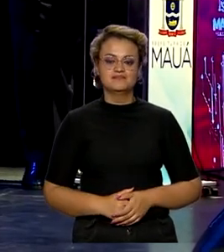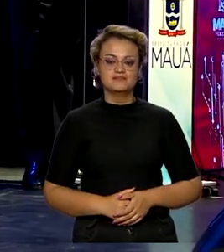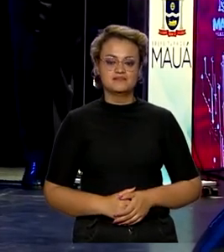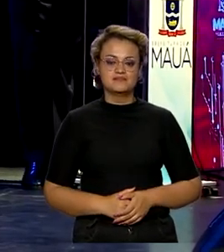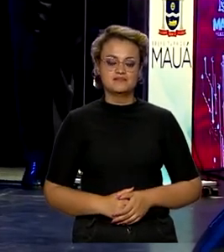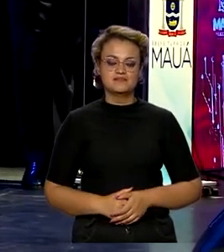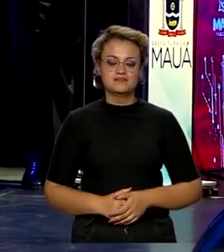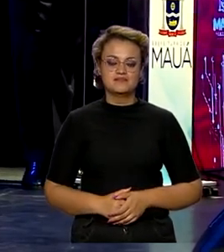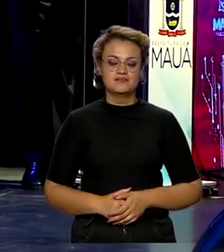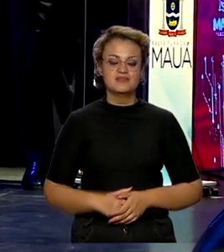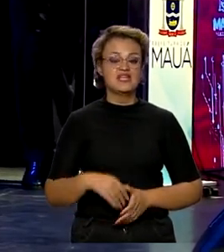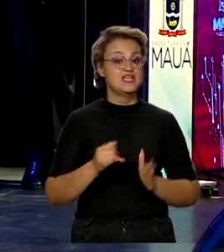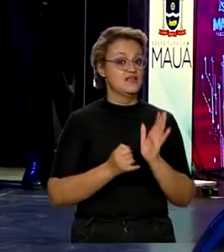E sem inflação. reconhecem,5%.